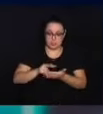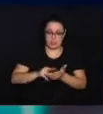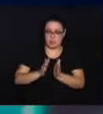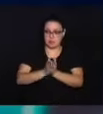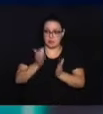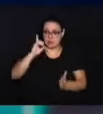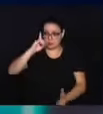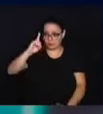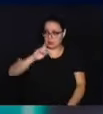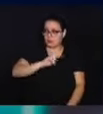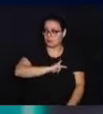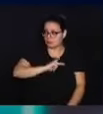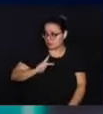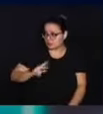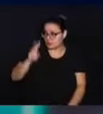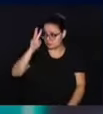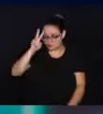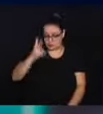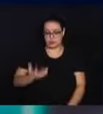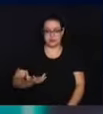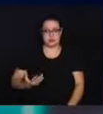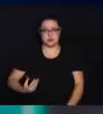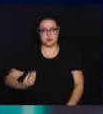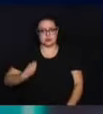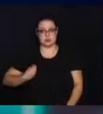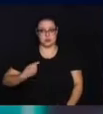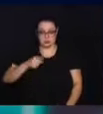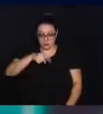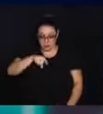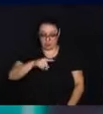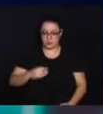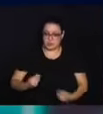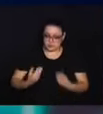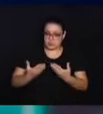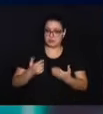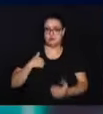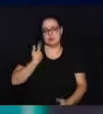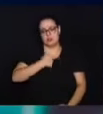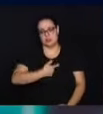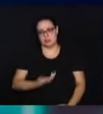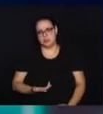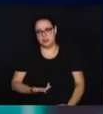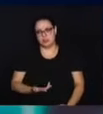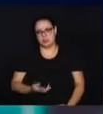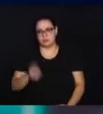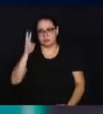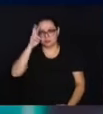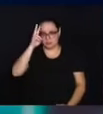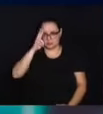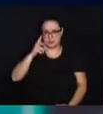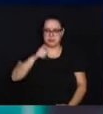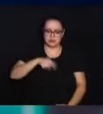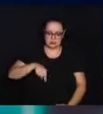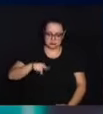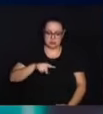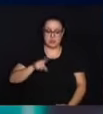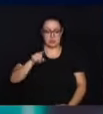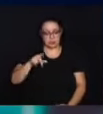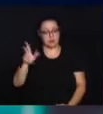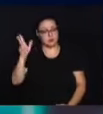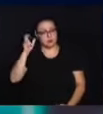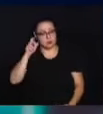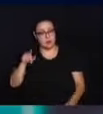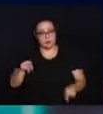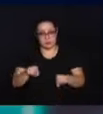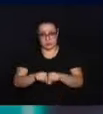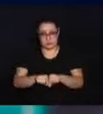ler, aqui presidente, histórias de vida que vocês trazem para a gente. A história de vocês é